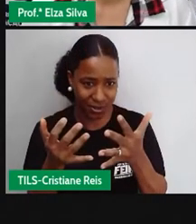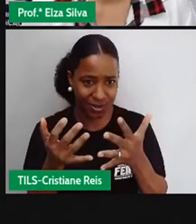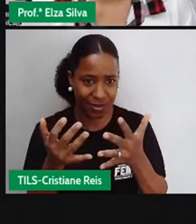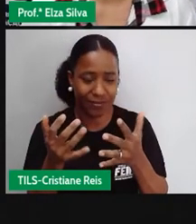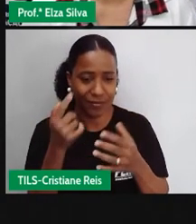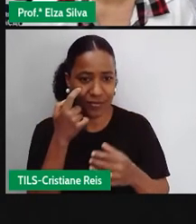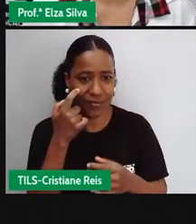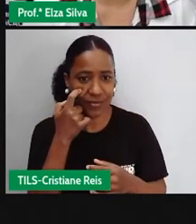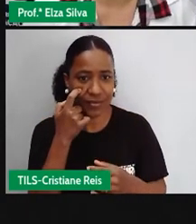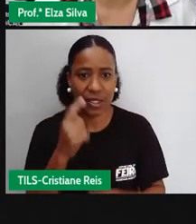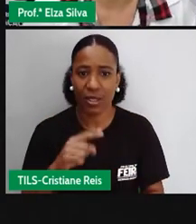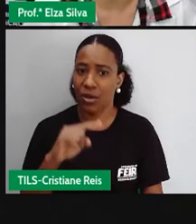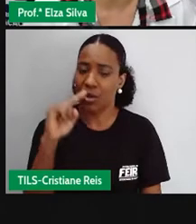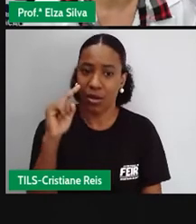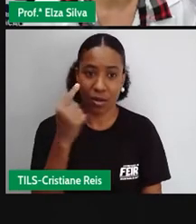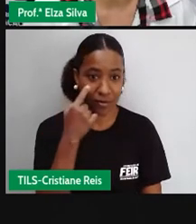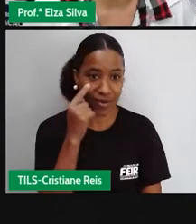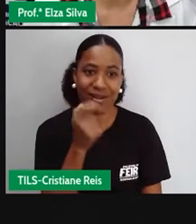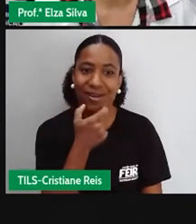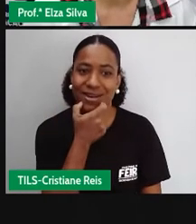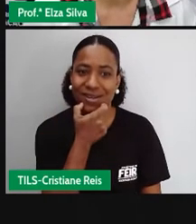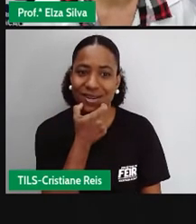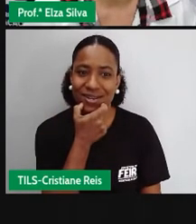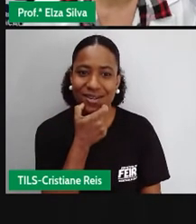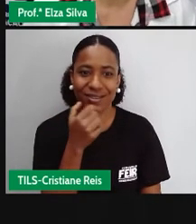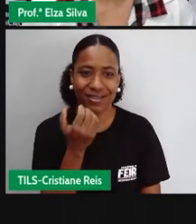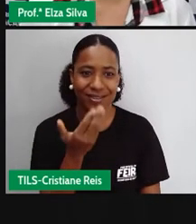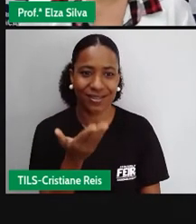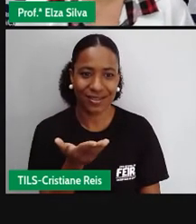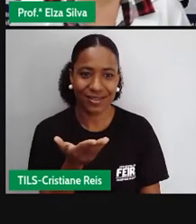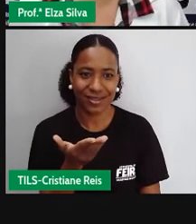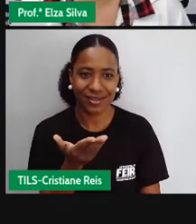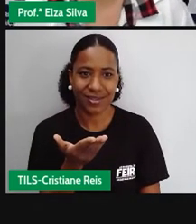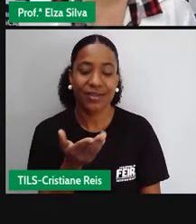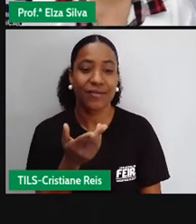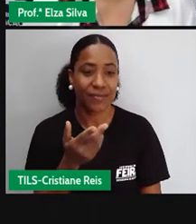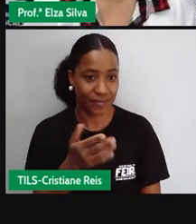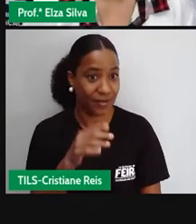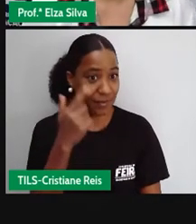dólar, 1 dólar bill. Vamos ler?